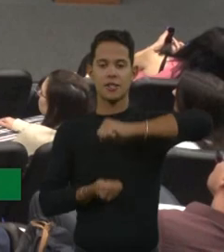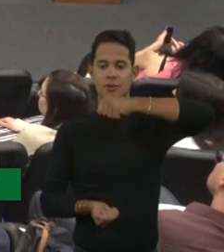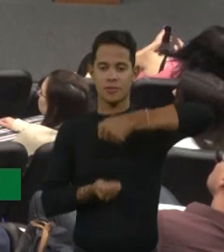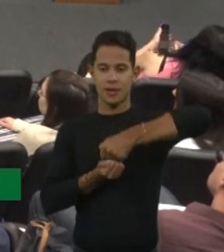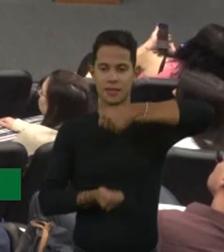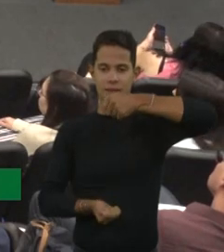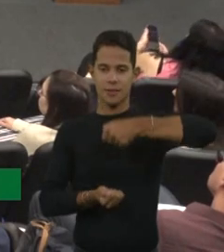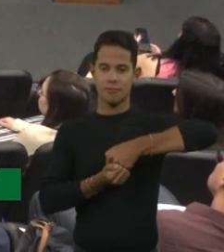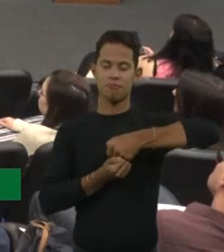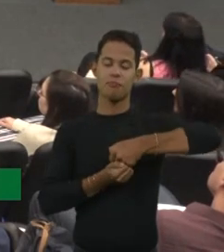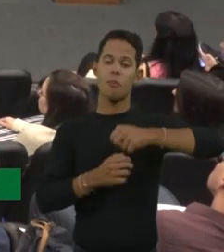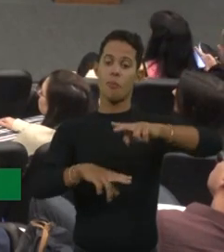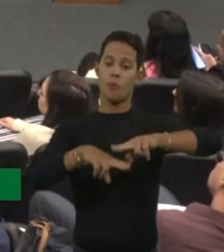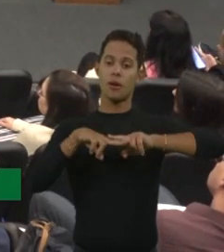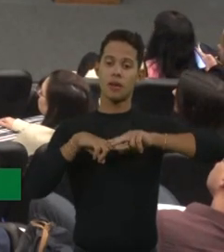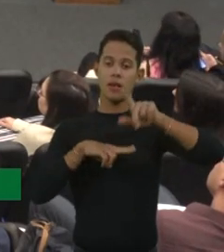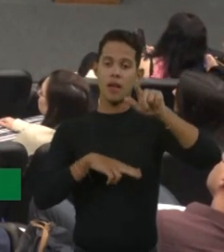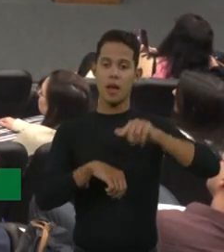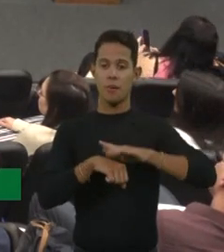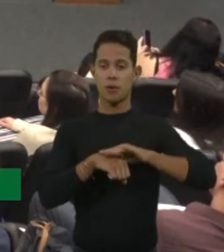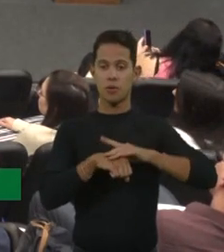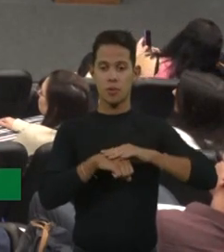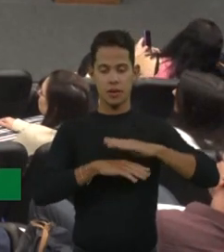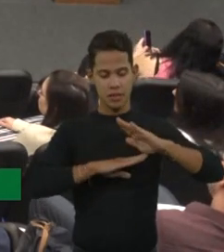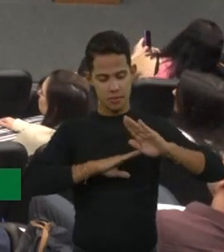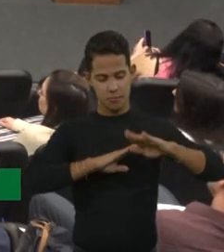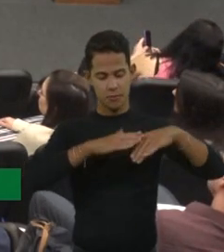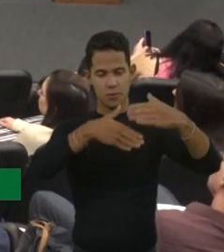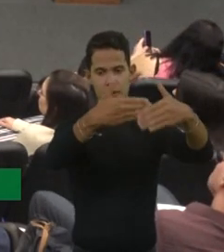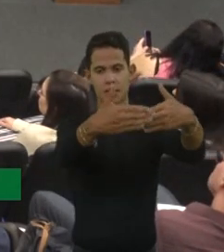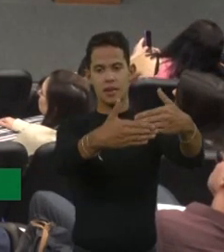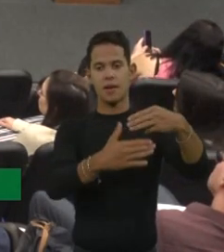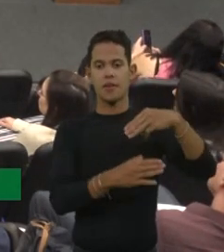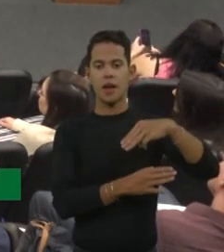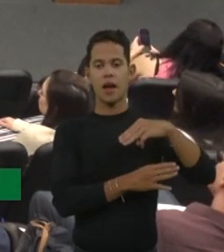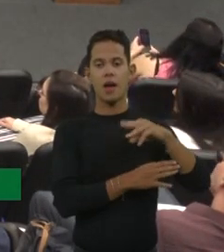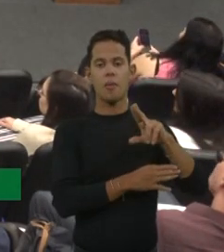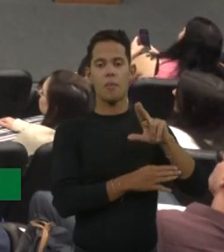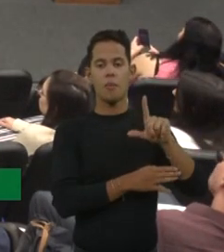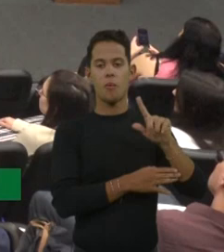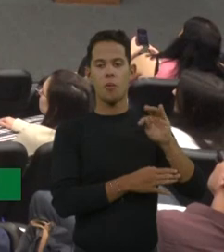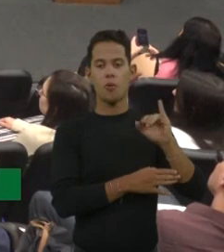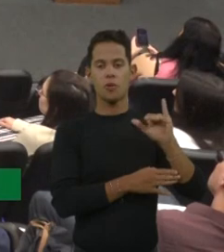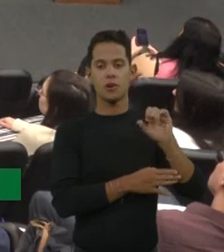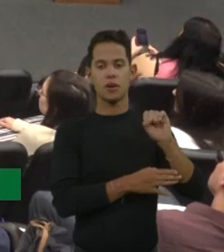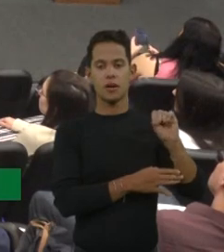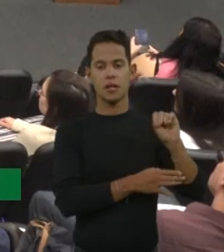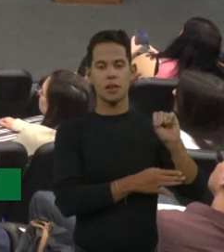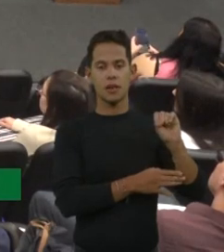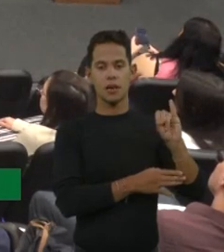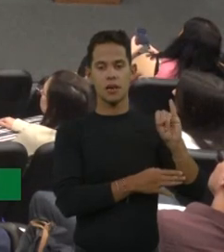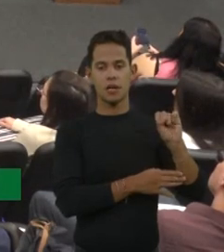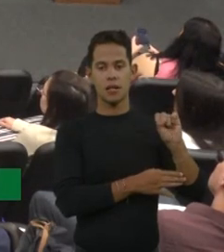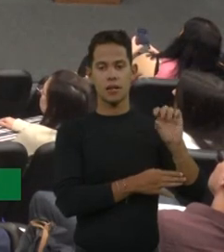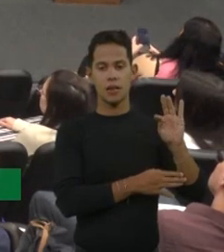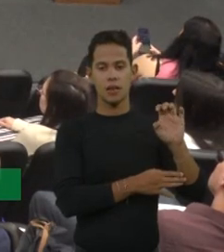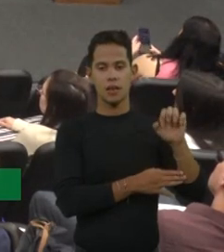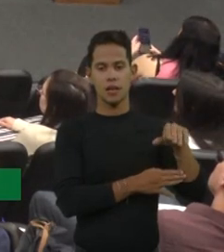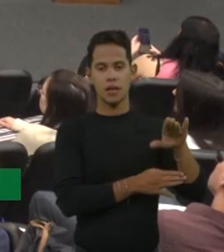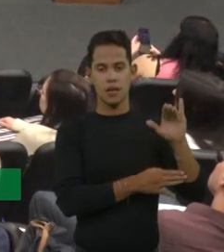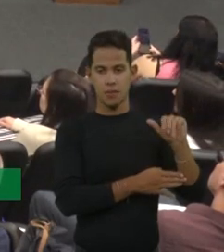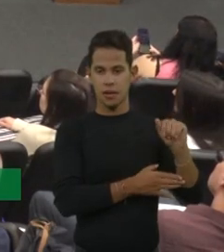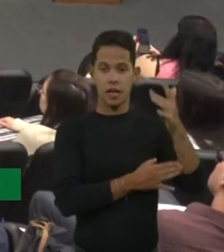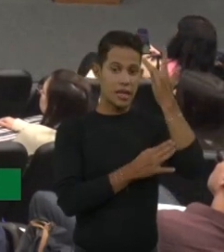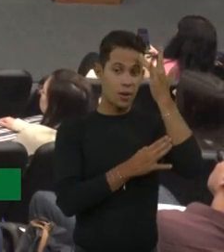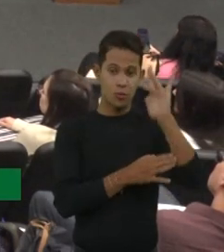doença que ela é progressiva, multissistêmica, né? De onde é que acontece? Por que que acontece? De onde vem, né? A gente tem a deficiência de